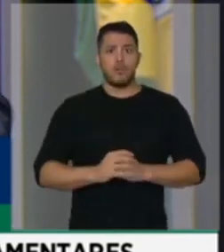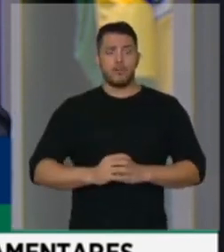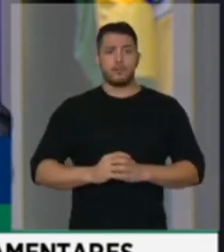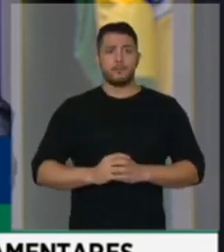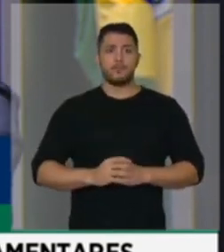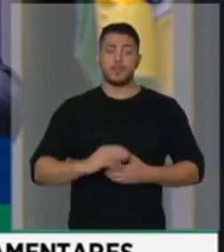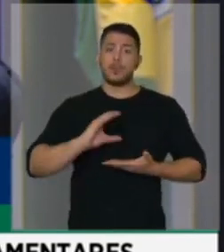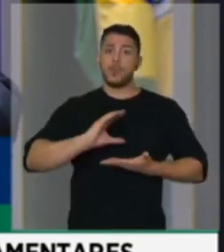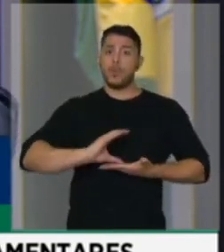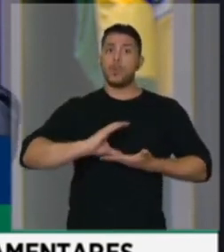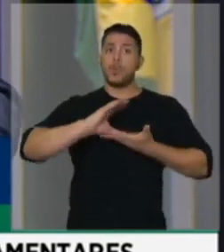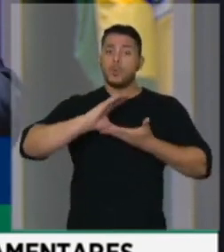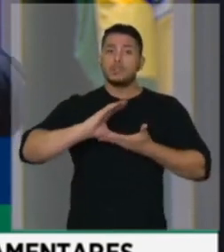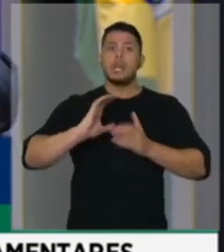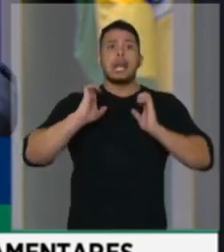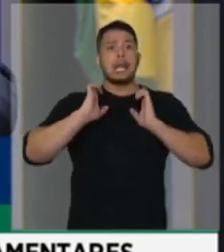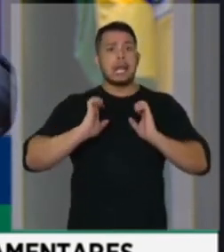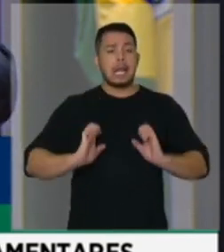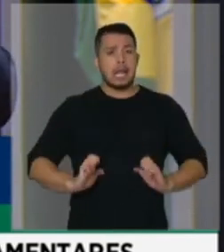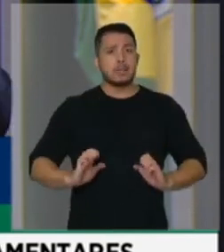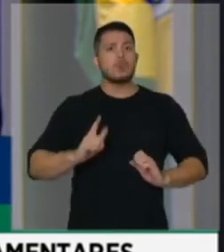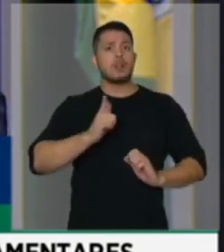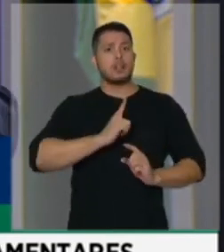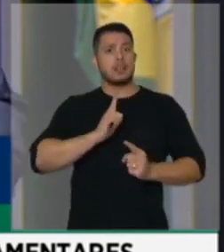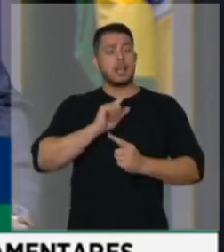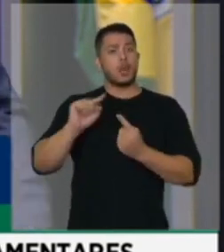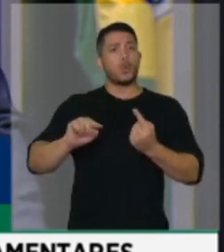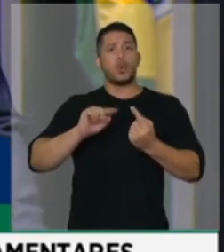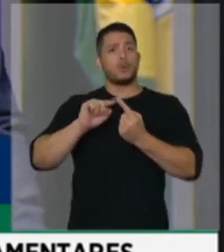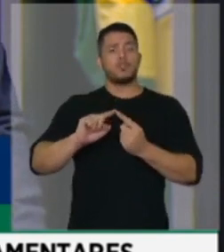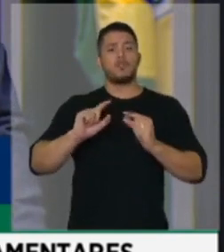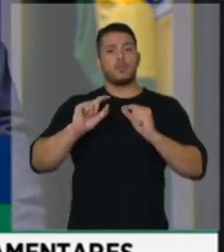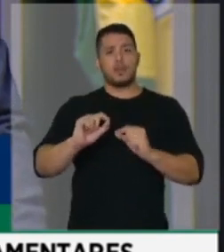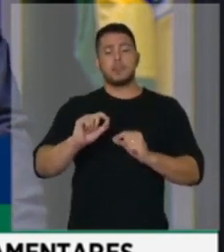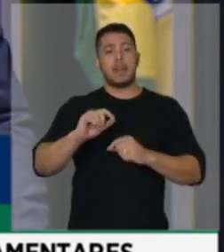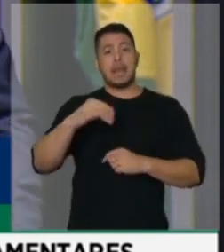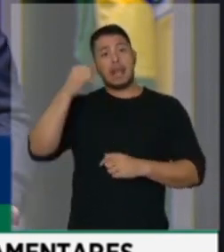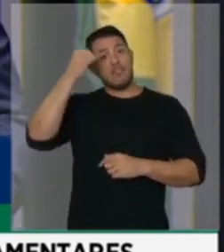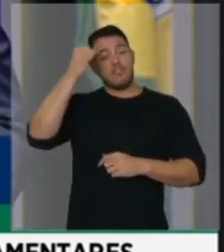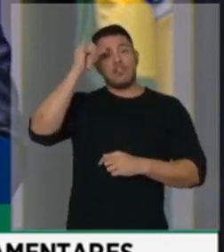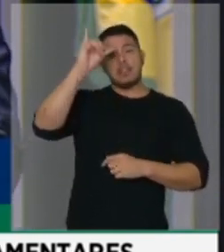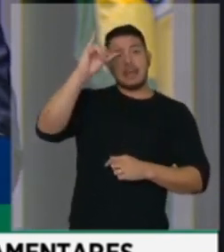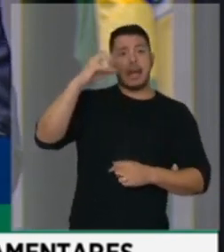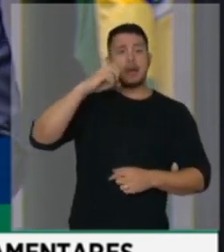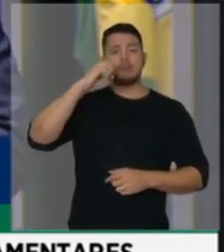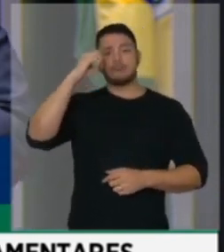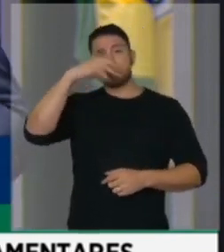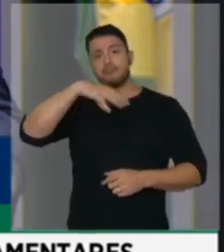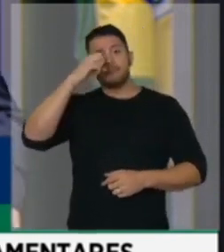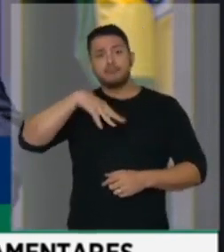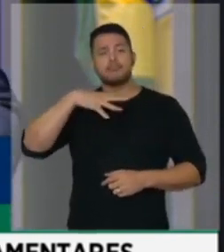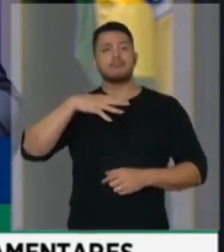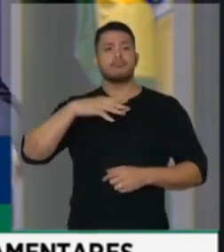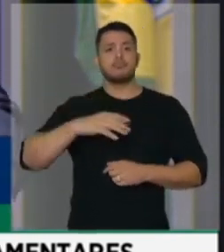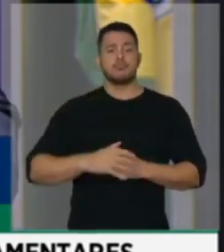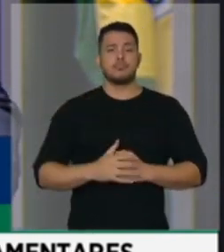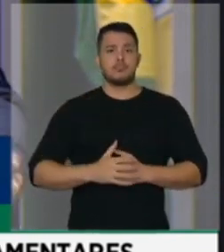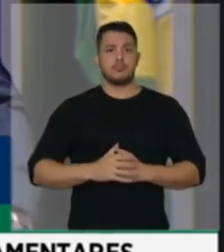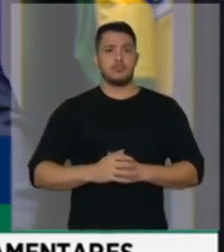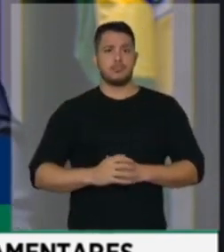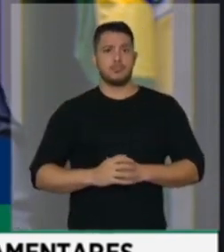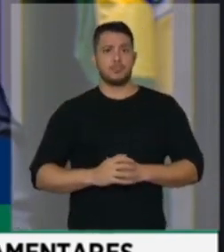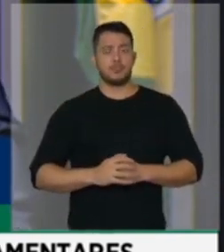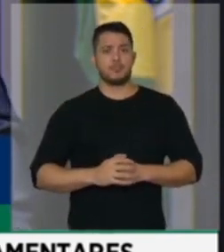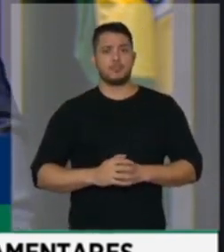O conselho de ética serve para coibir esses exageros, coisa que há muito tempo vem sendo